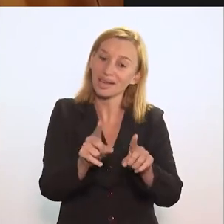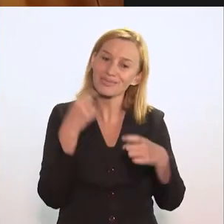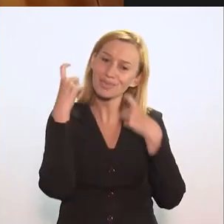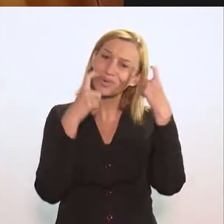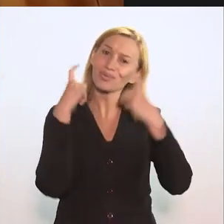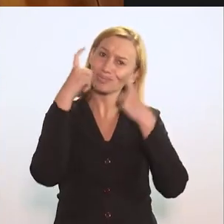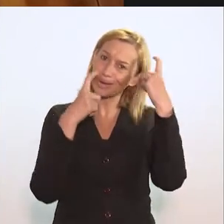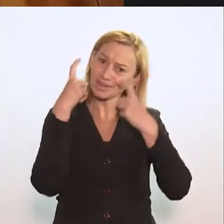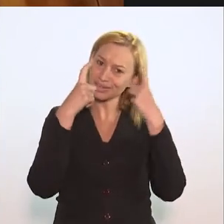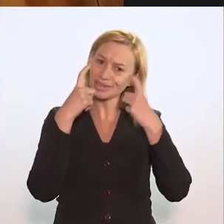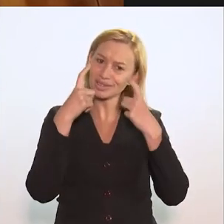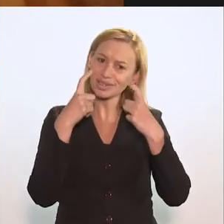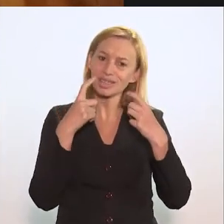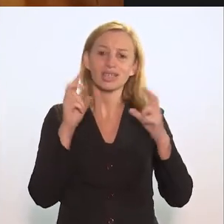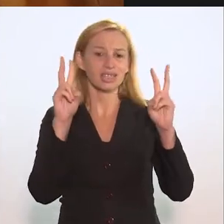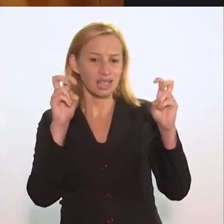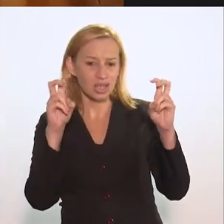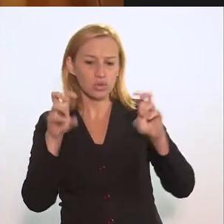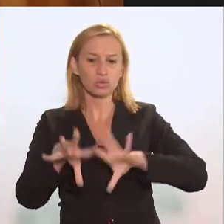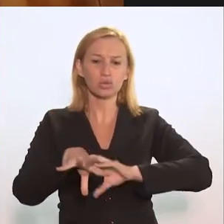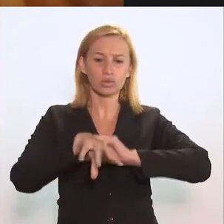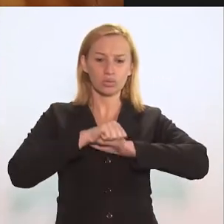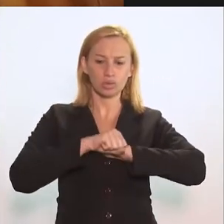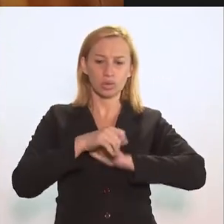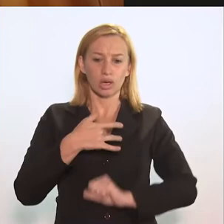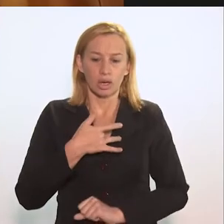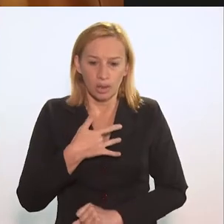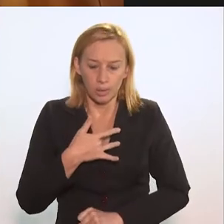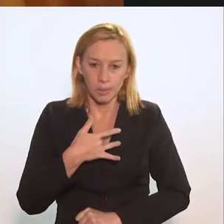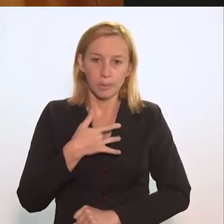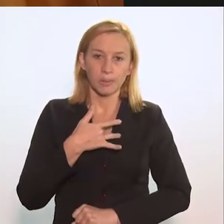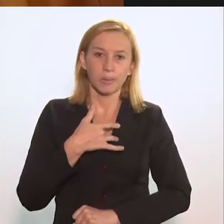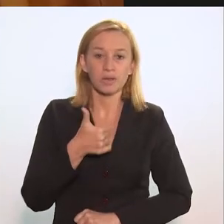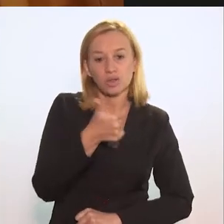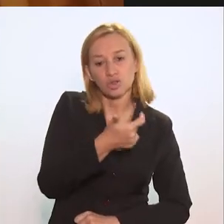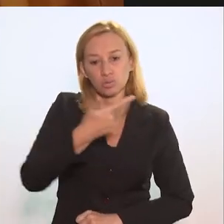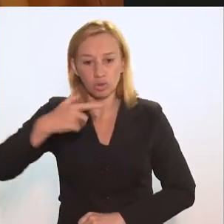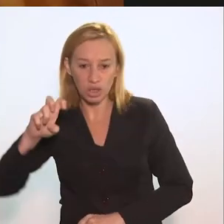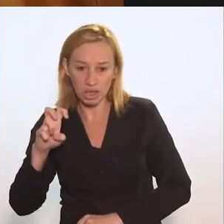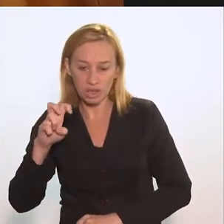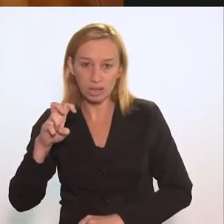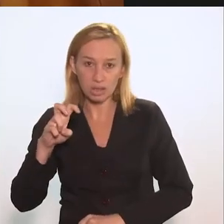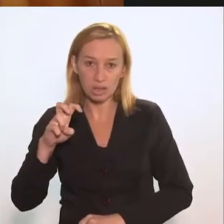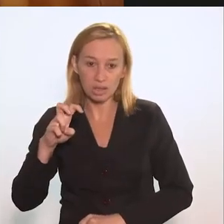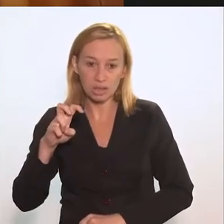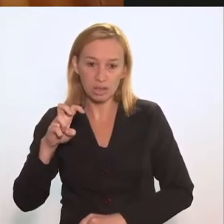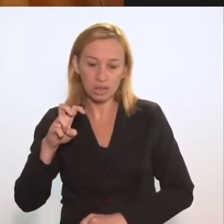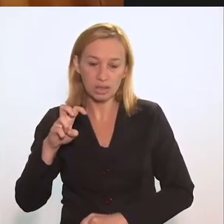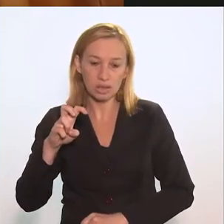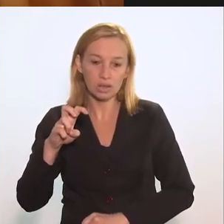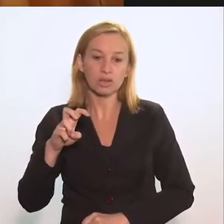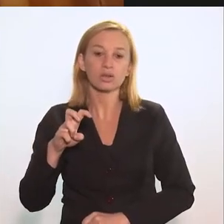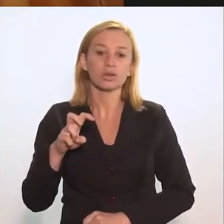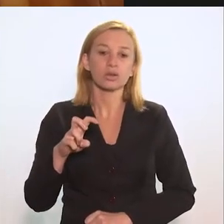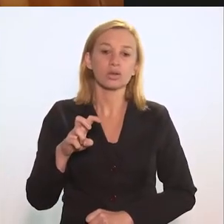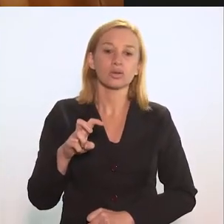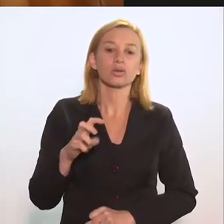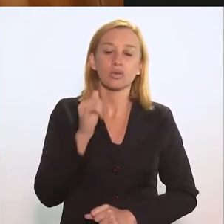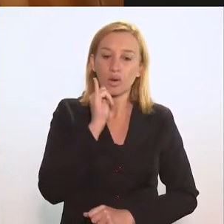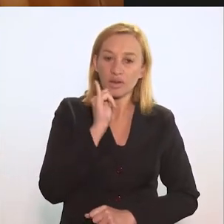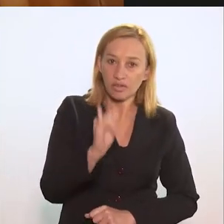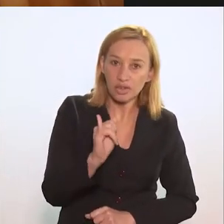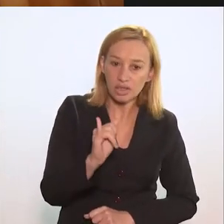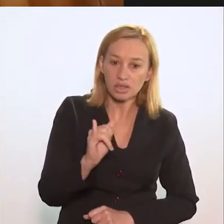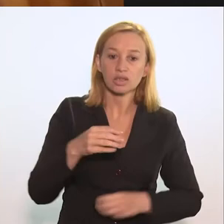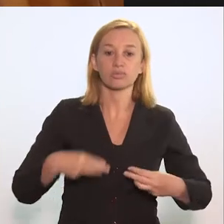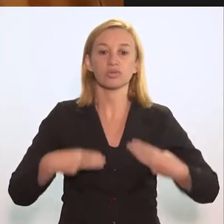significativa e preocupante da notificação de casos de tuberculose no Brasil. Desde 2015, a gente vem tendo